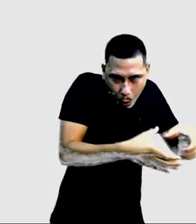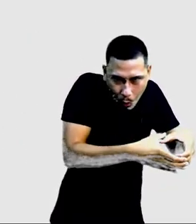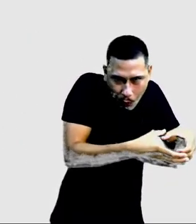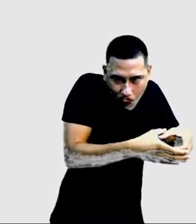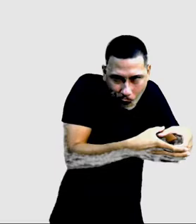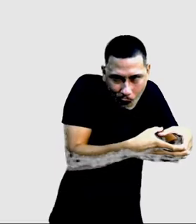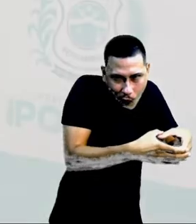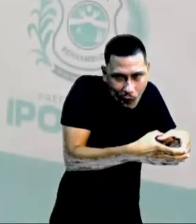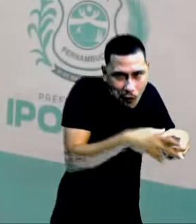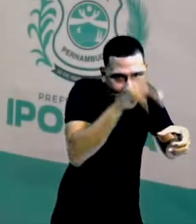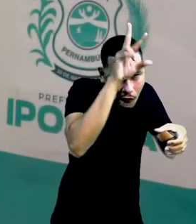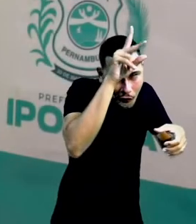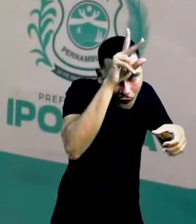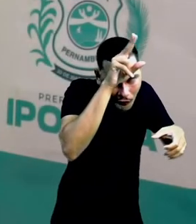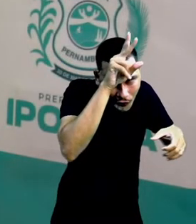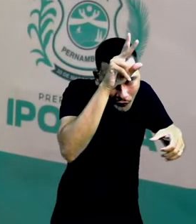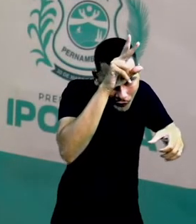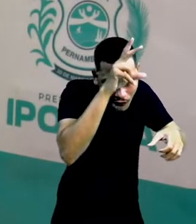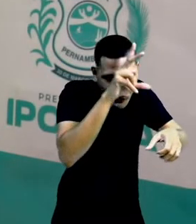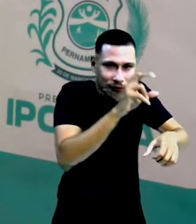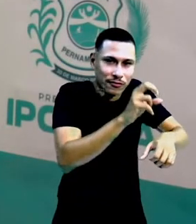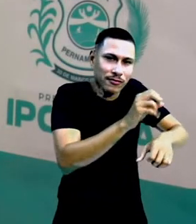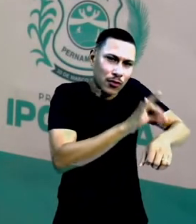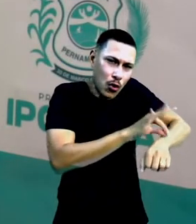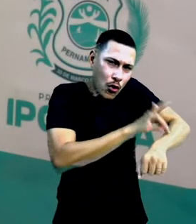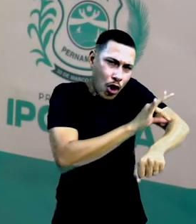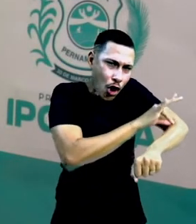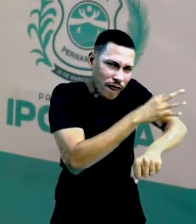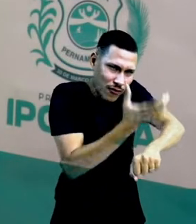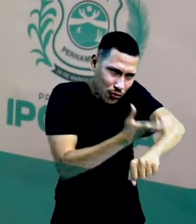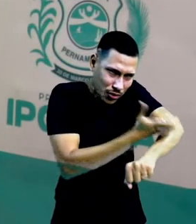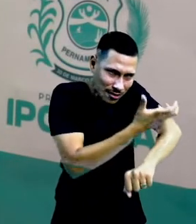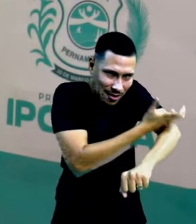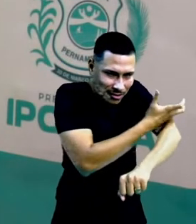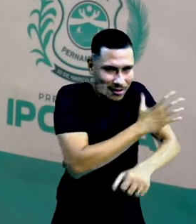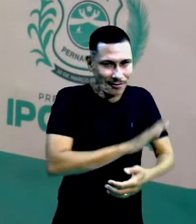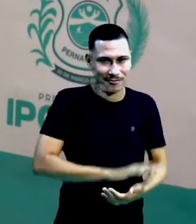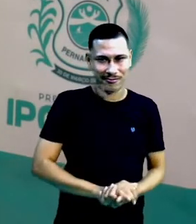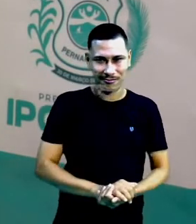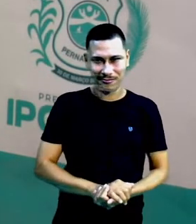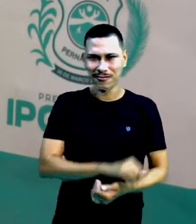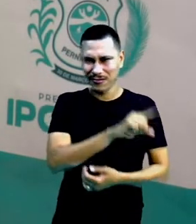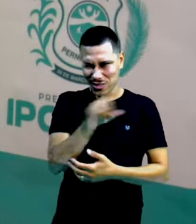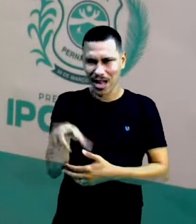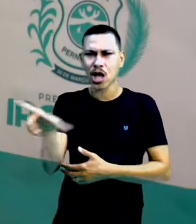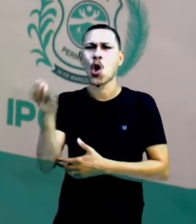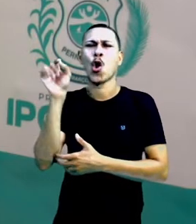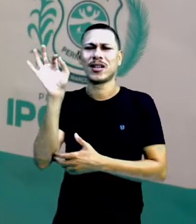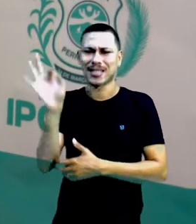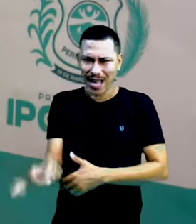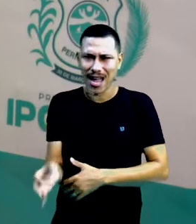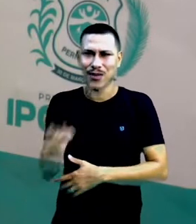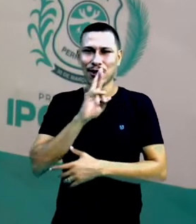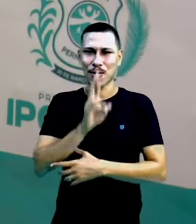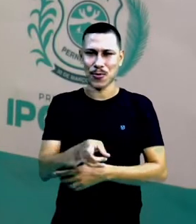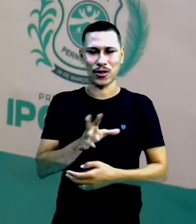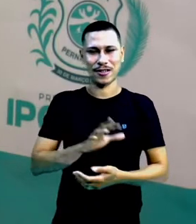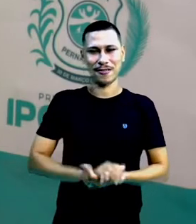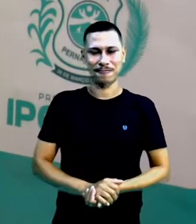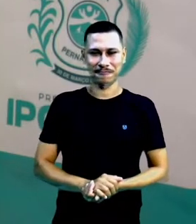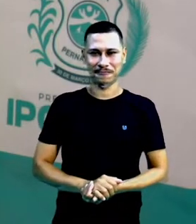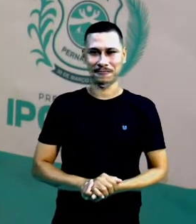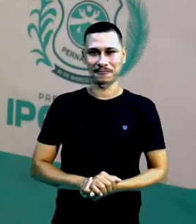descobriu que lugar é esse? Que a menina quer